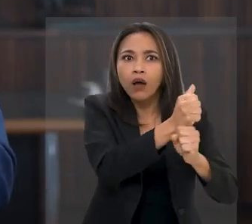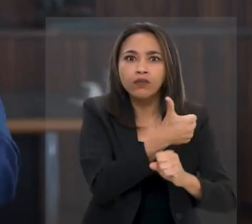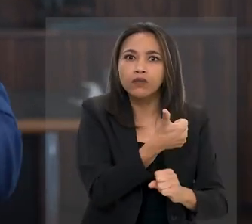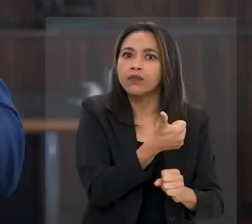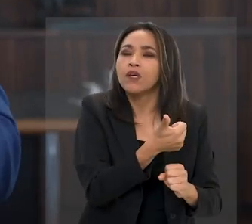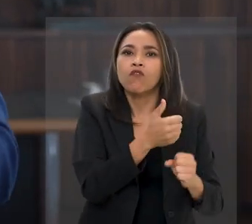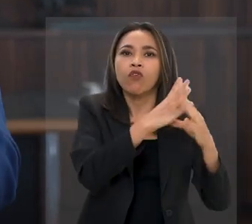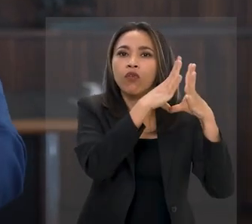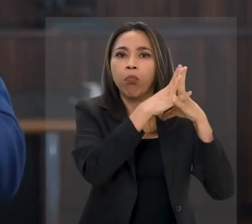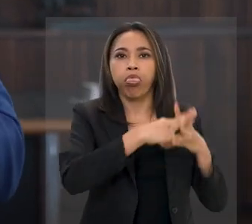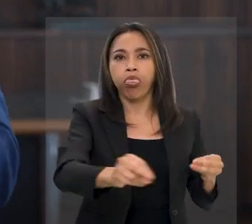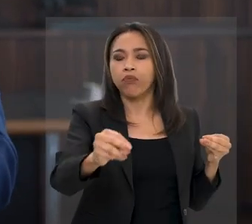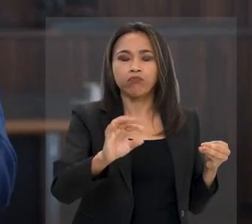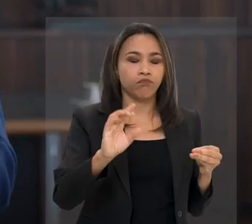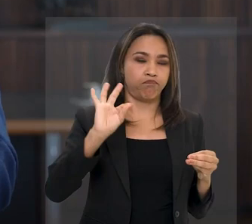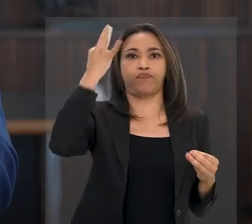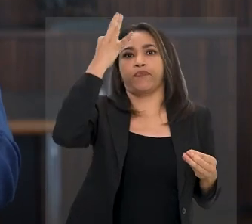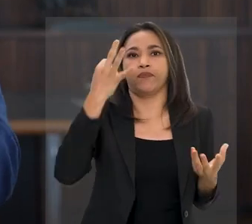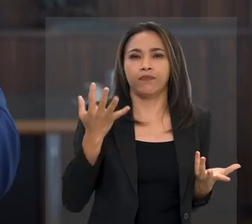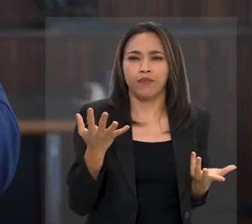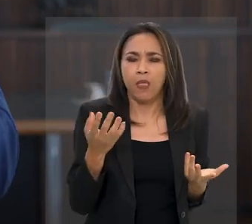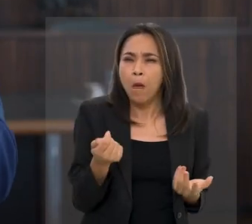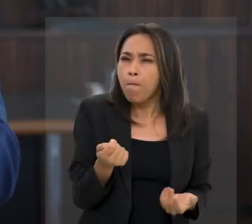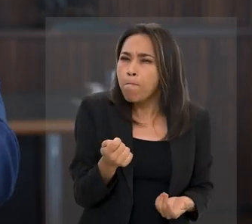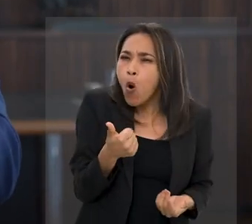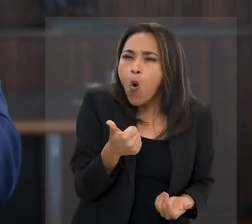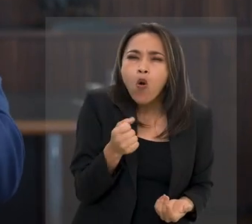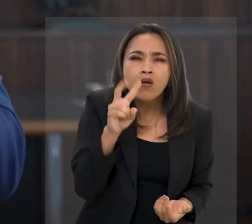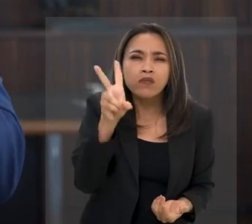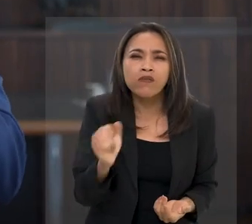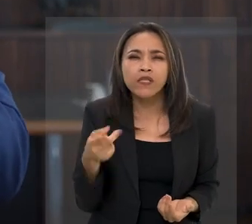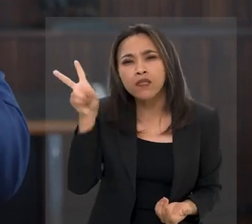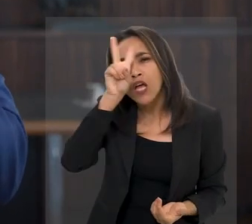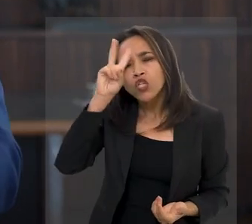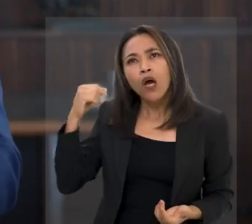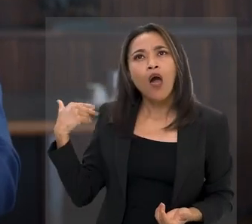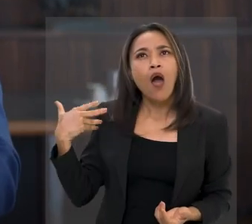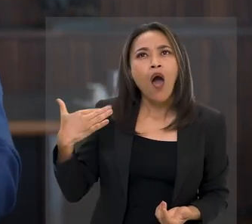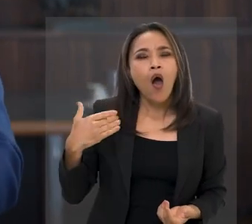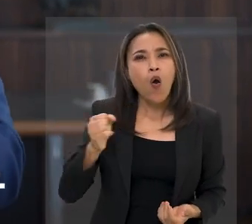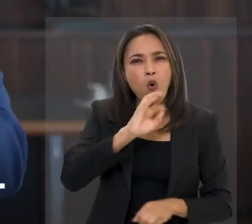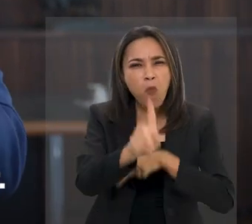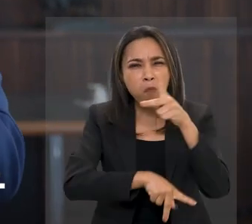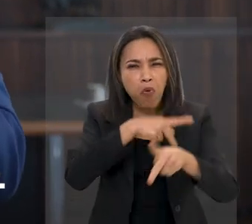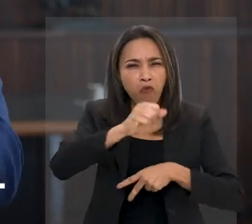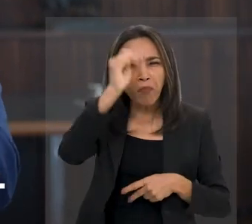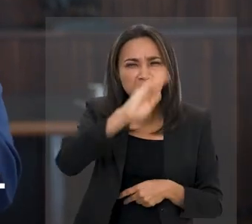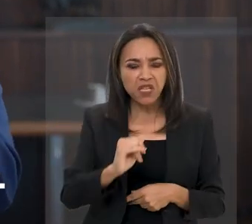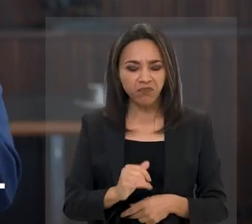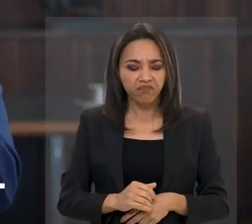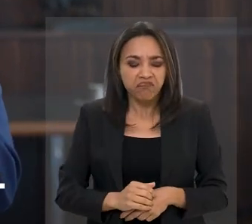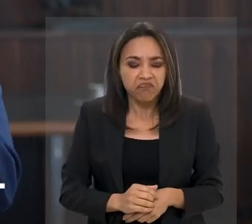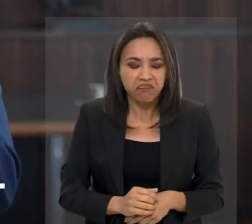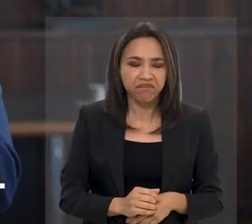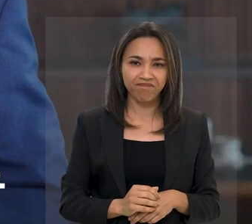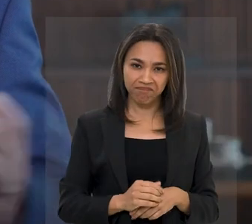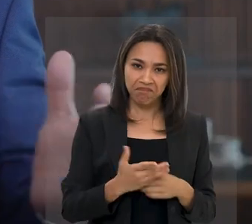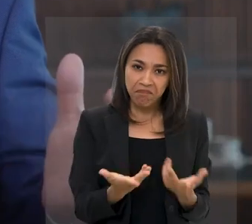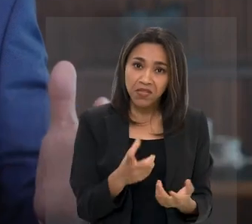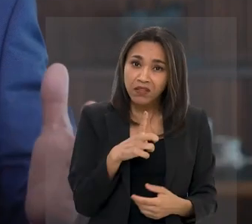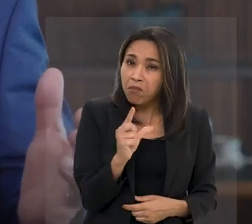Poucas vezes na história o povo brasileiro foi tratado com tanto desprezo e teve tão pouco a comemorar.